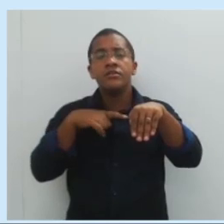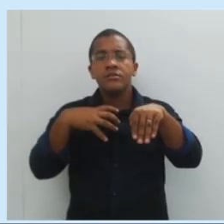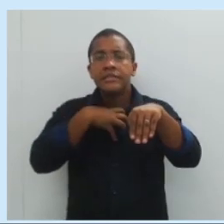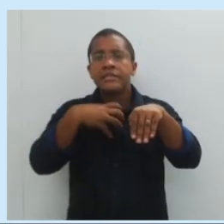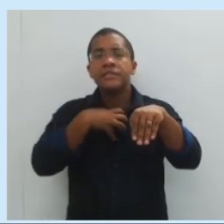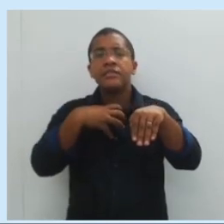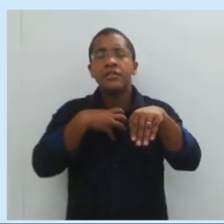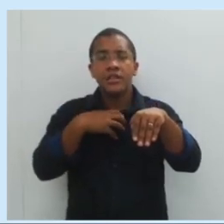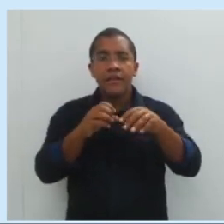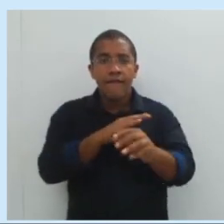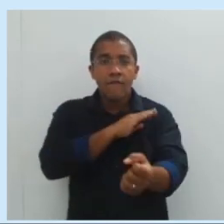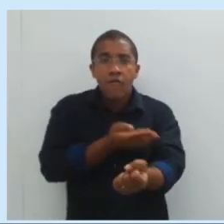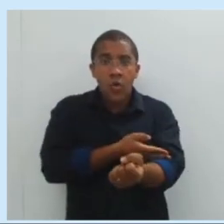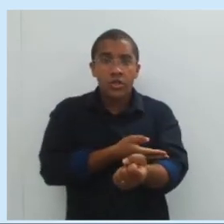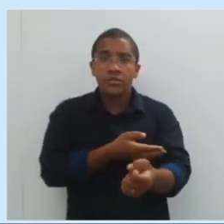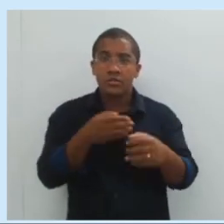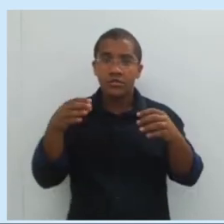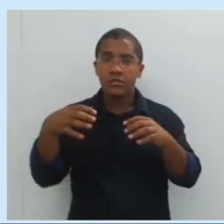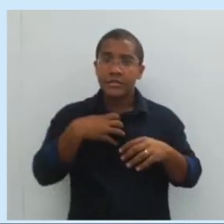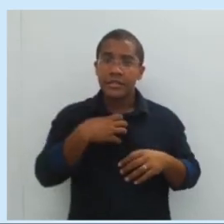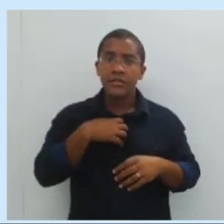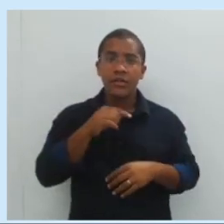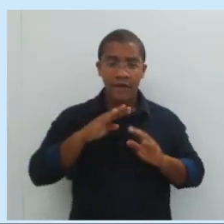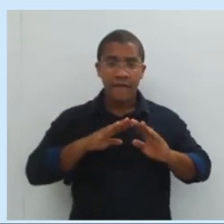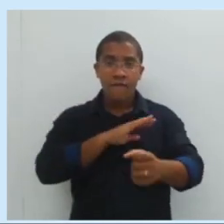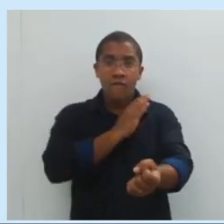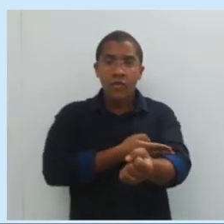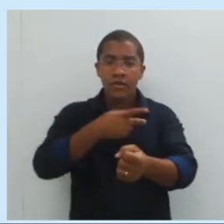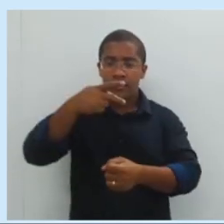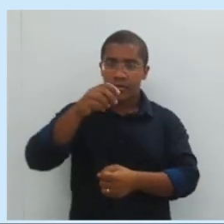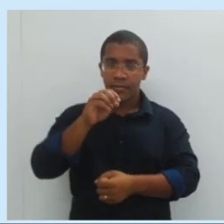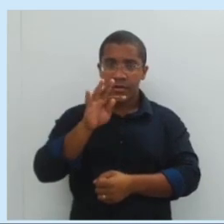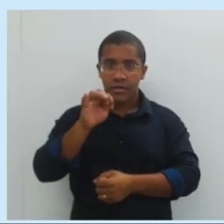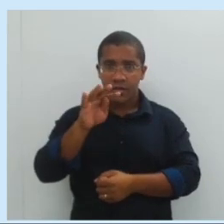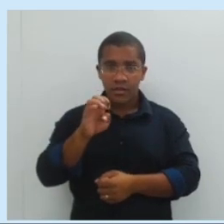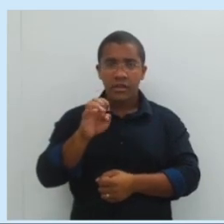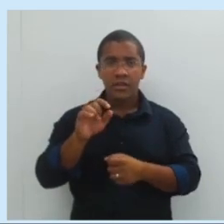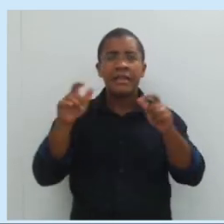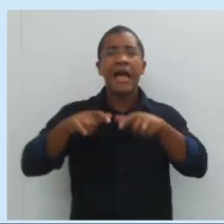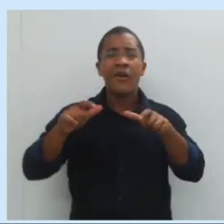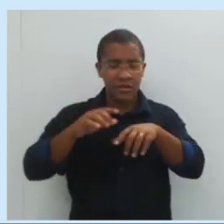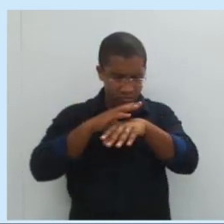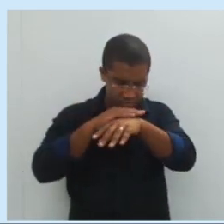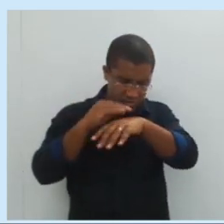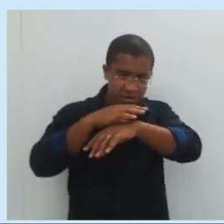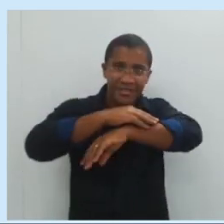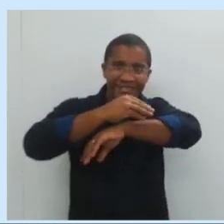sentir uma força, uma força potente. Vinda de onde? Do músculo.